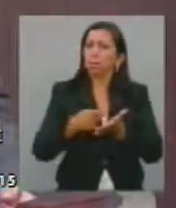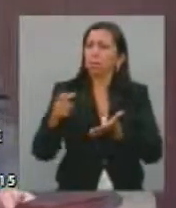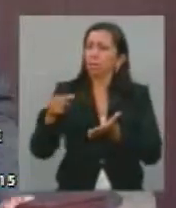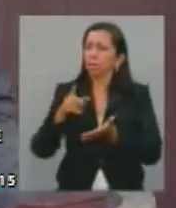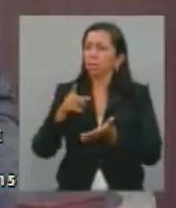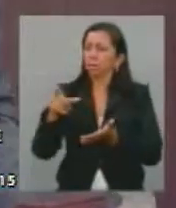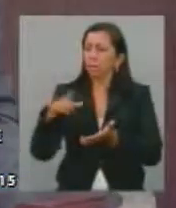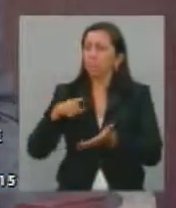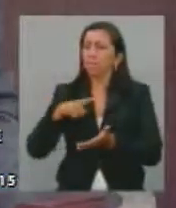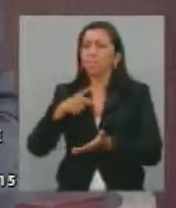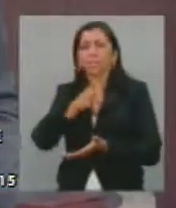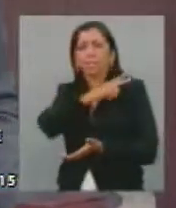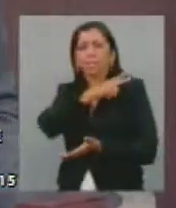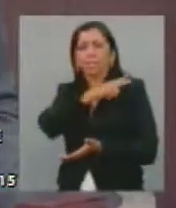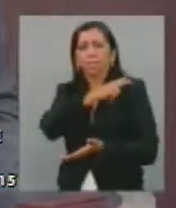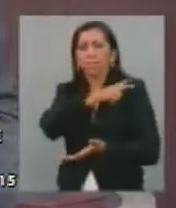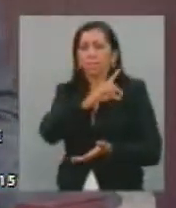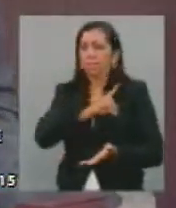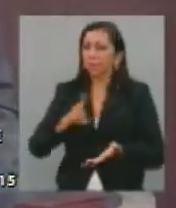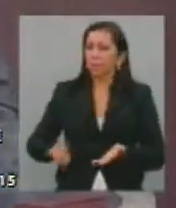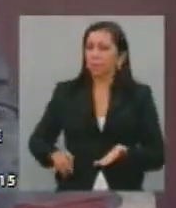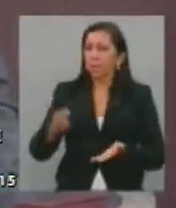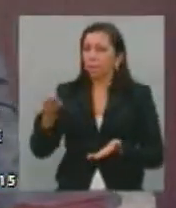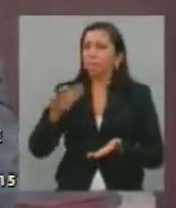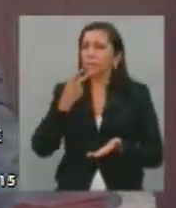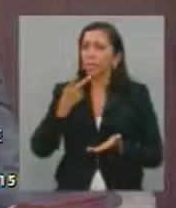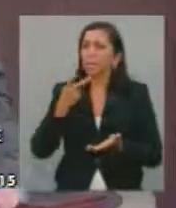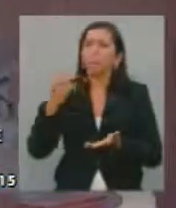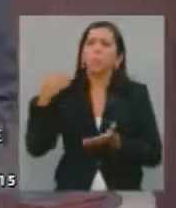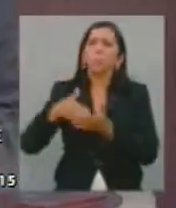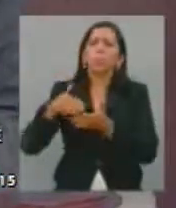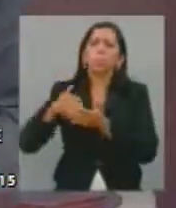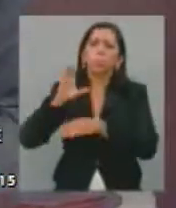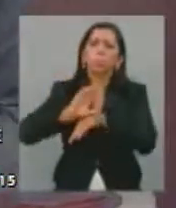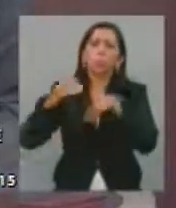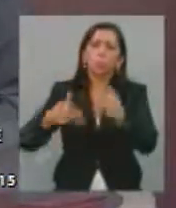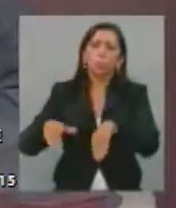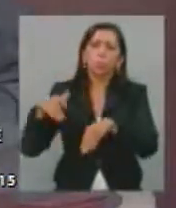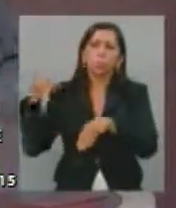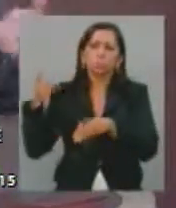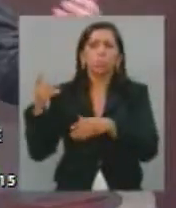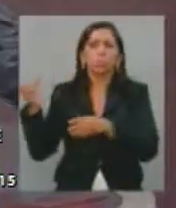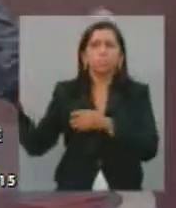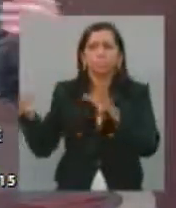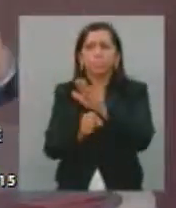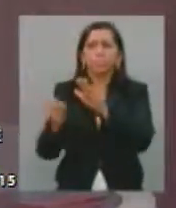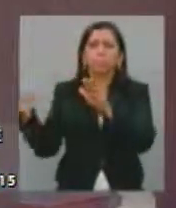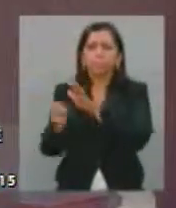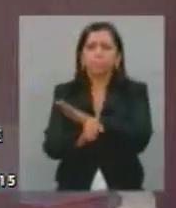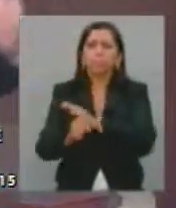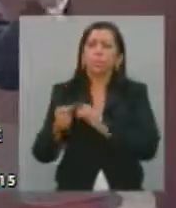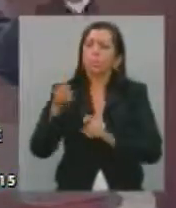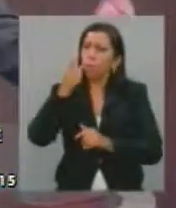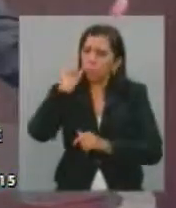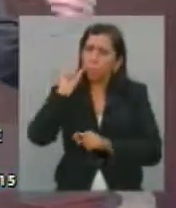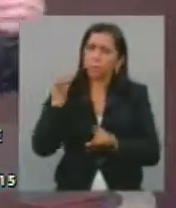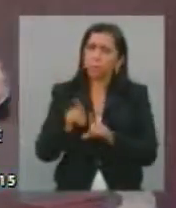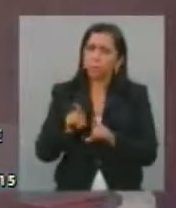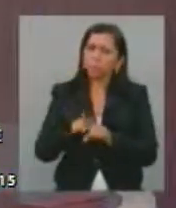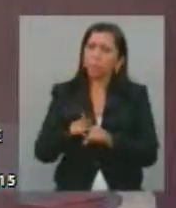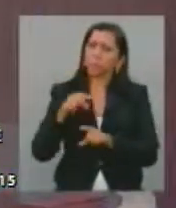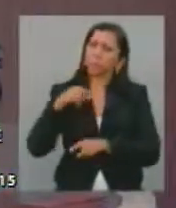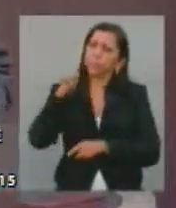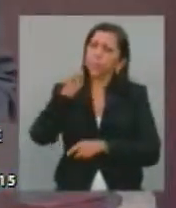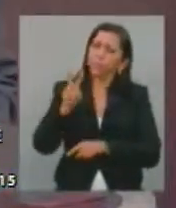Capitão Wagner para a convocação dos remanescentes do último concurso. Ontem estive aqui recebendo, de forma muito